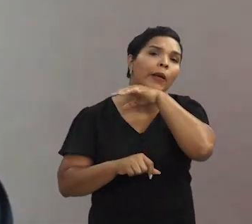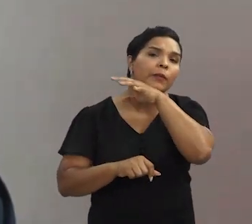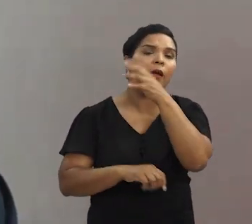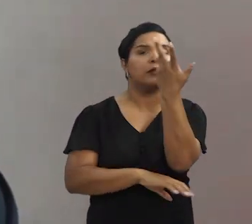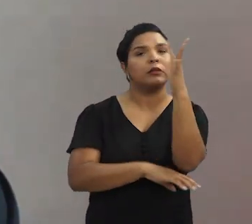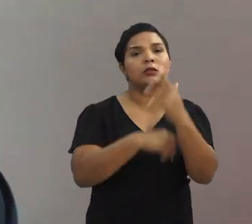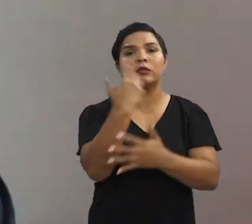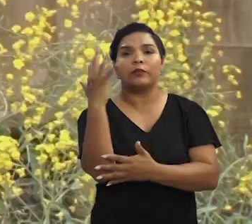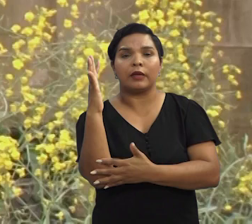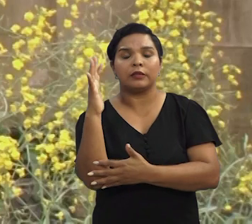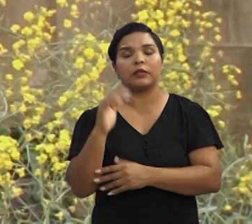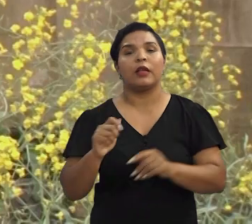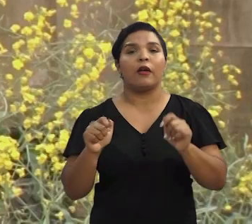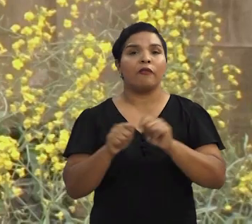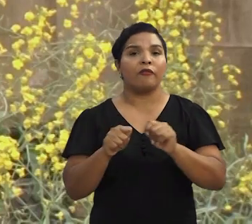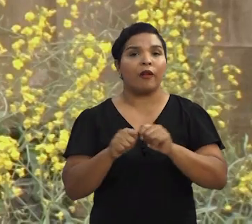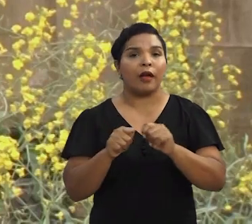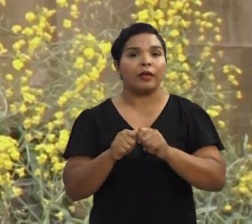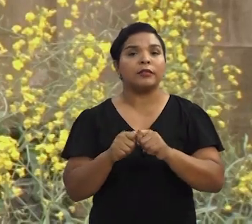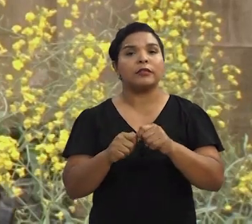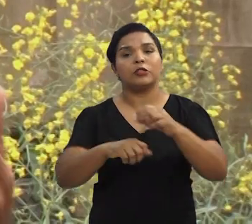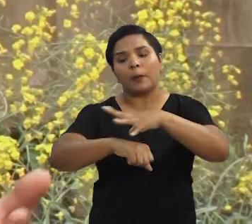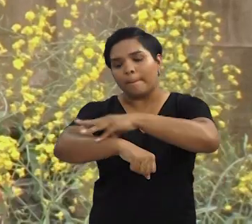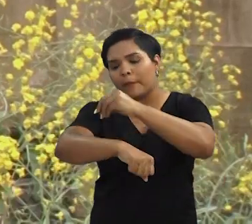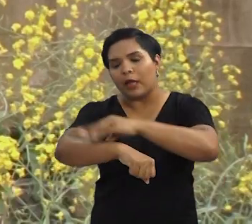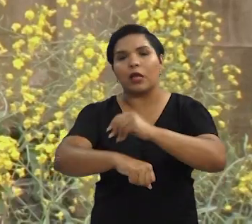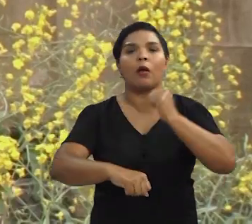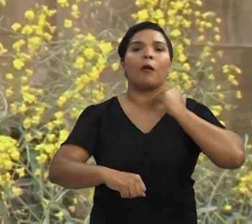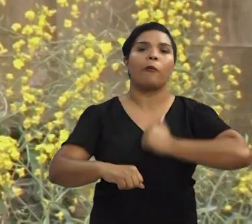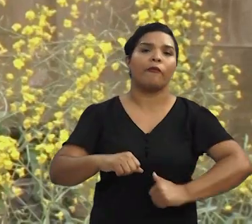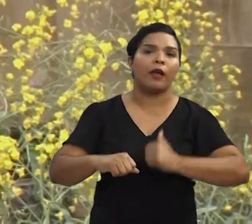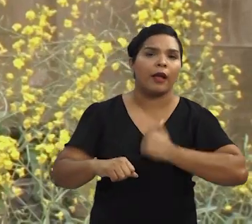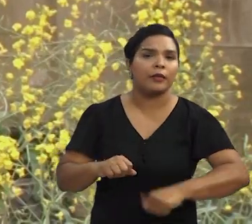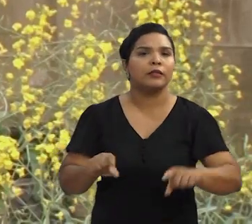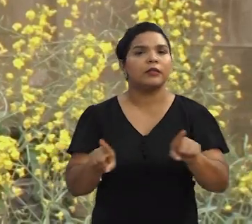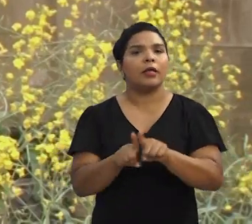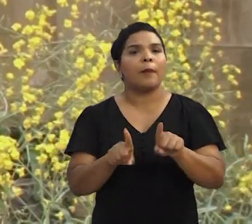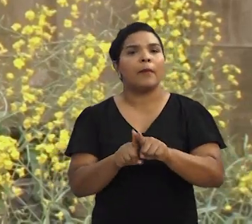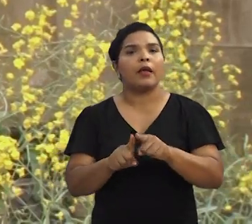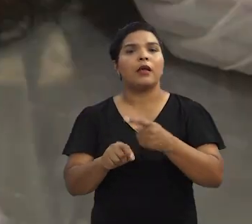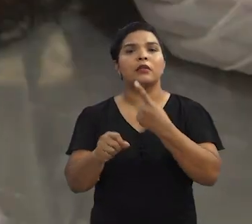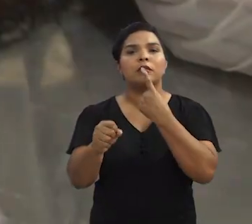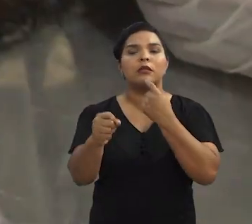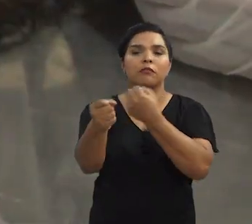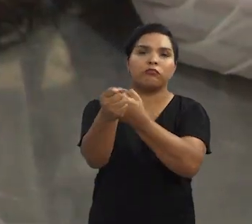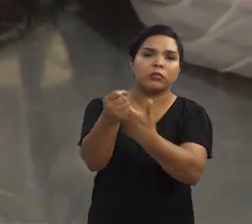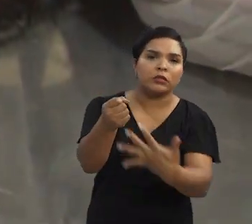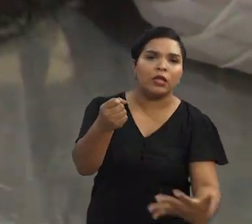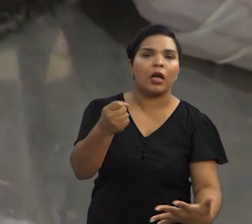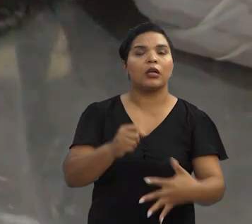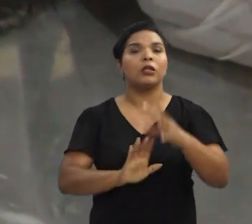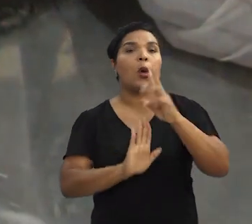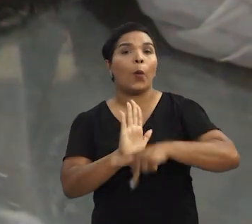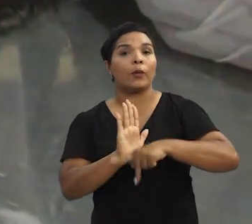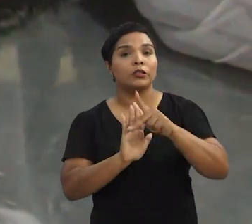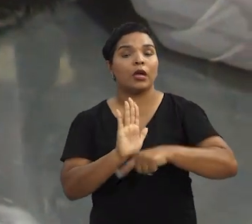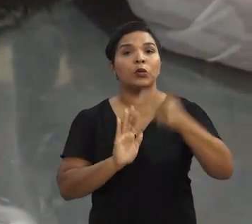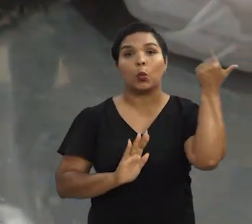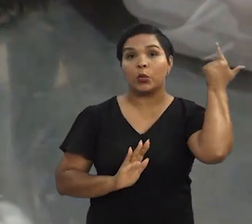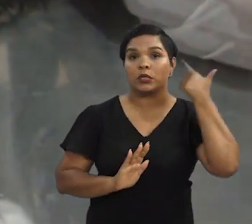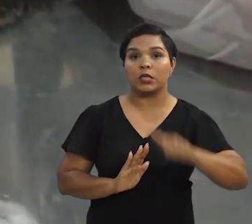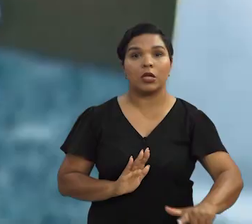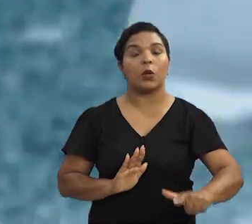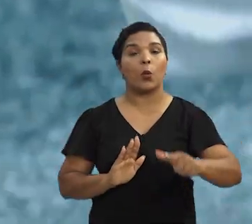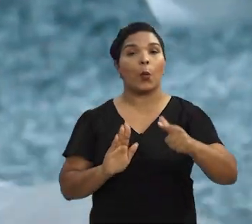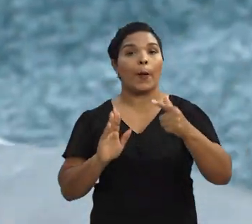silvestres. A gente faz a coleta de pelo, coleta de fezes, coleta de sangue. Dessa forma o projeto